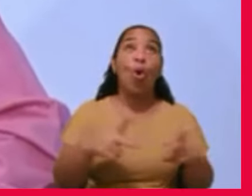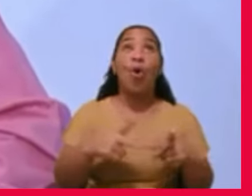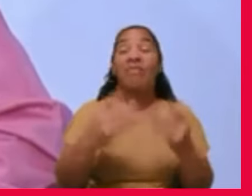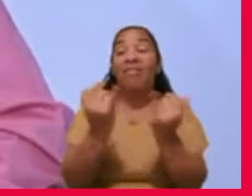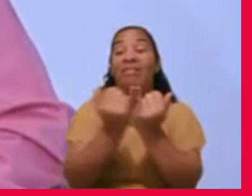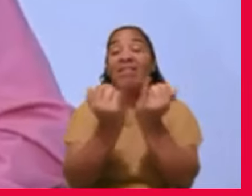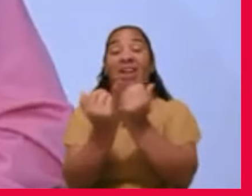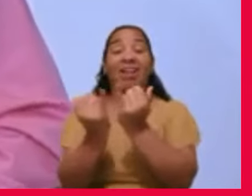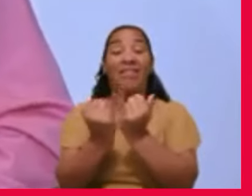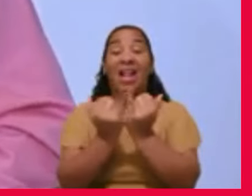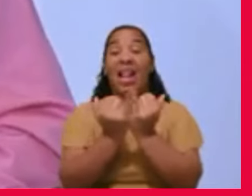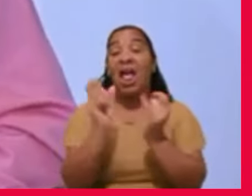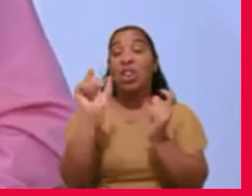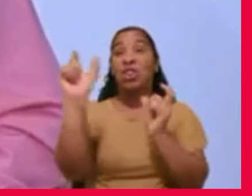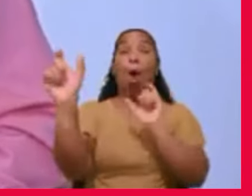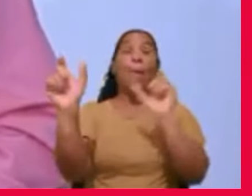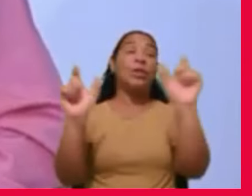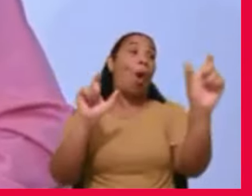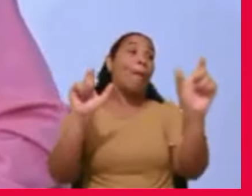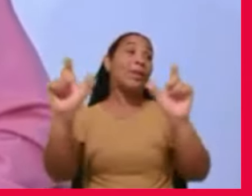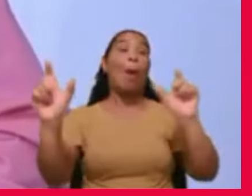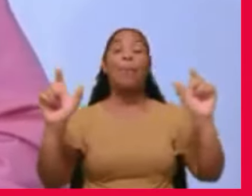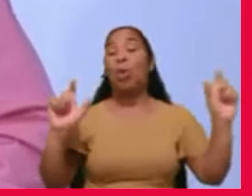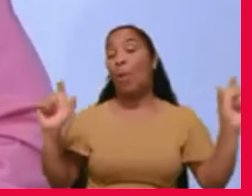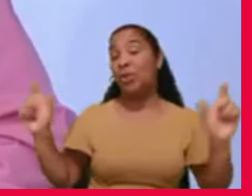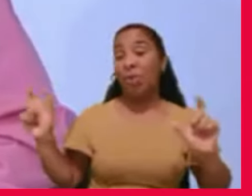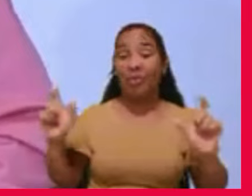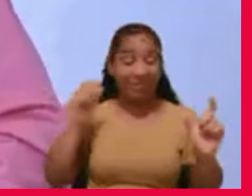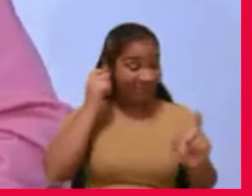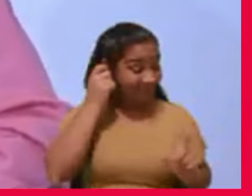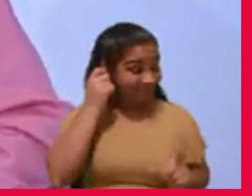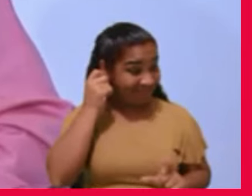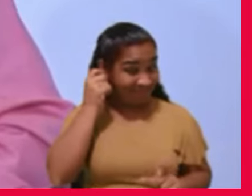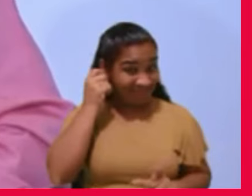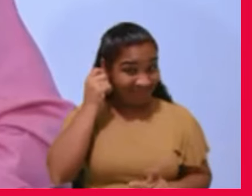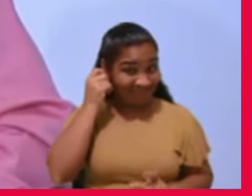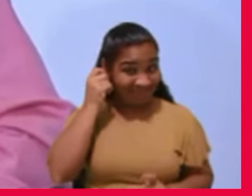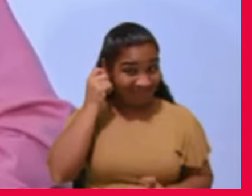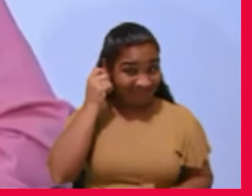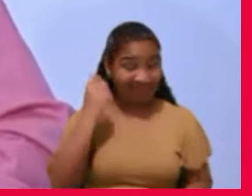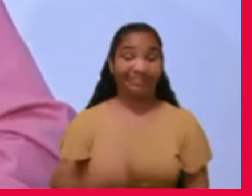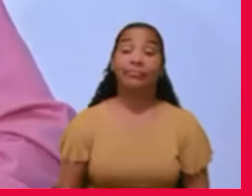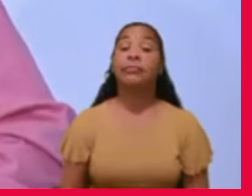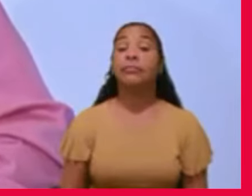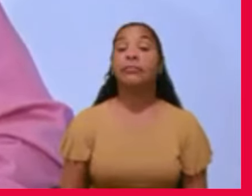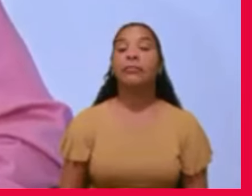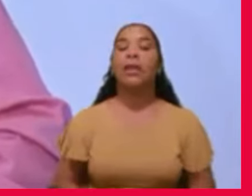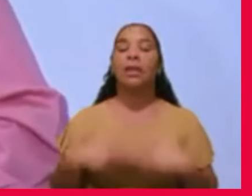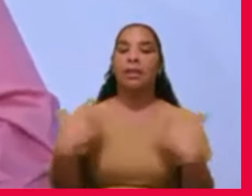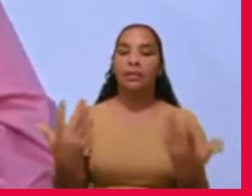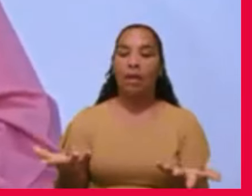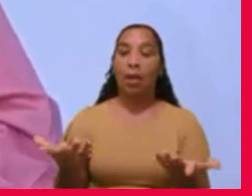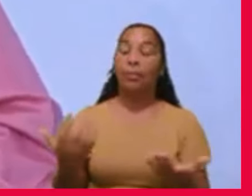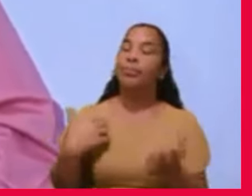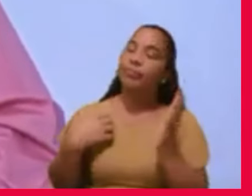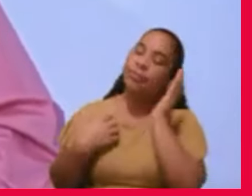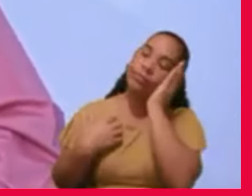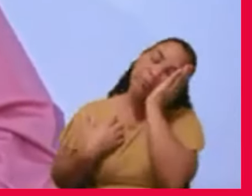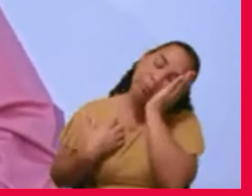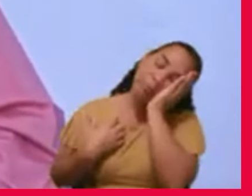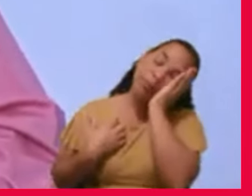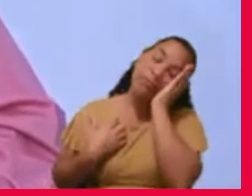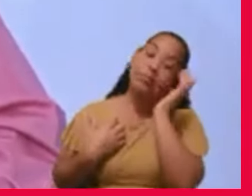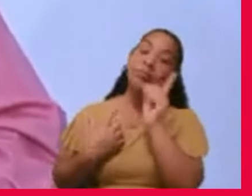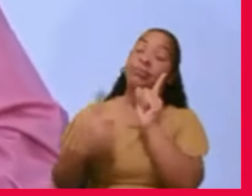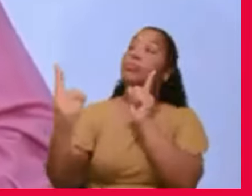pomposo, porque dá impressão daquilo que não é. E, então, Chico me aparecia e eu lhe dizia naquele